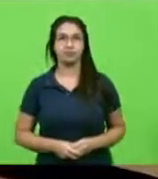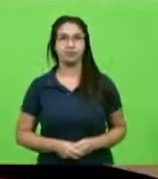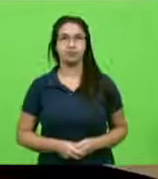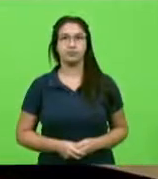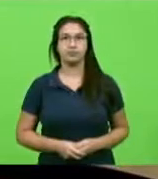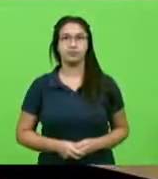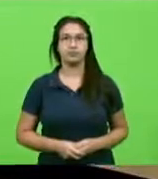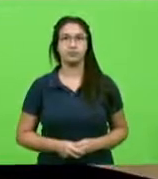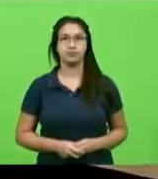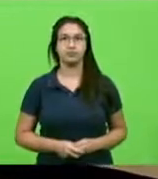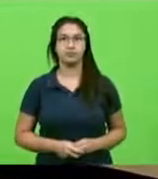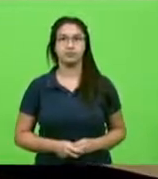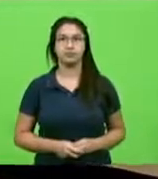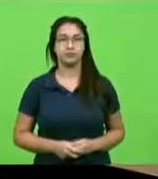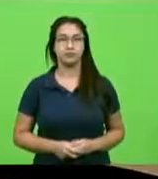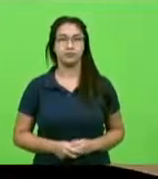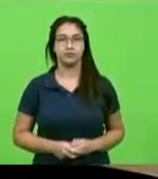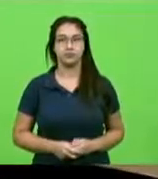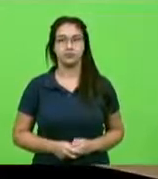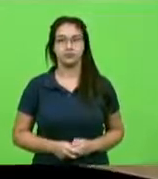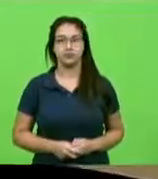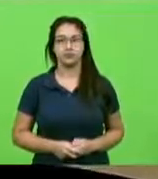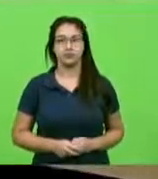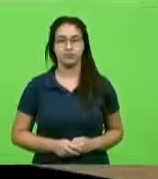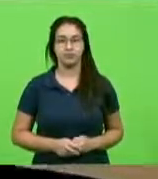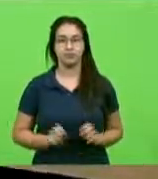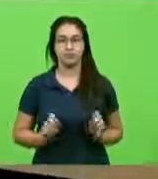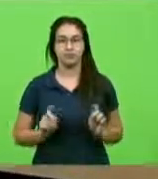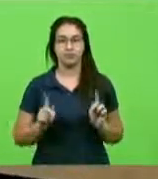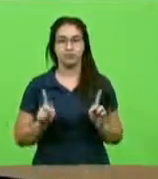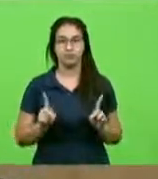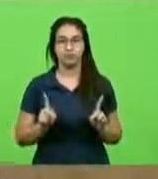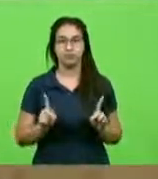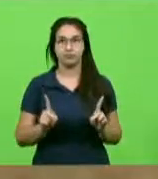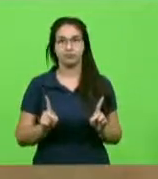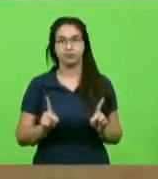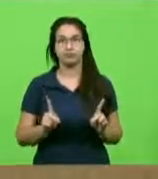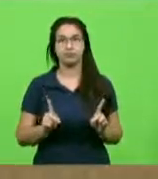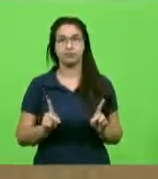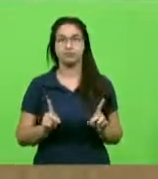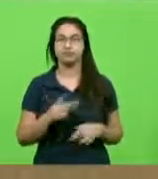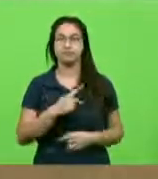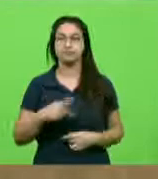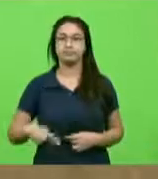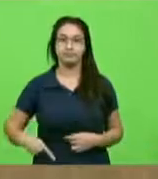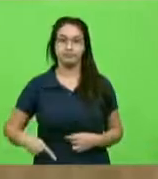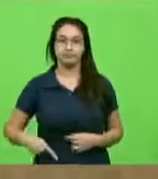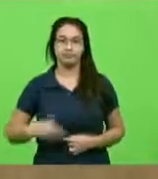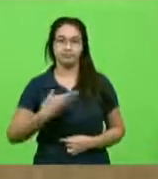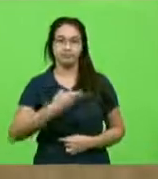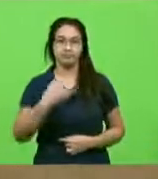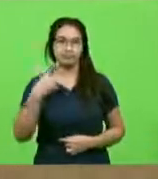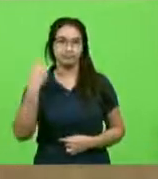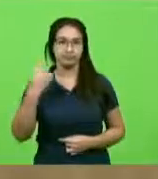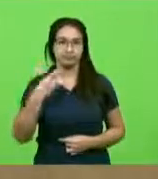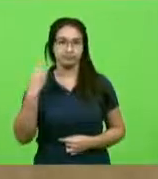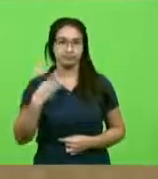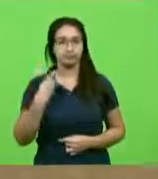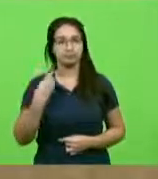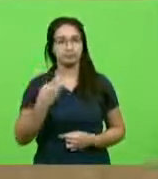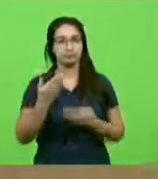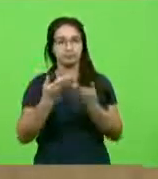Aparecendo? Ok. Senhor presidente, colegas deputados, cidadãos